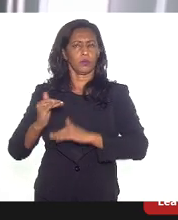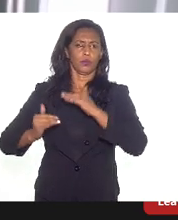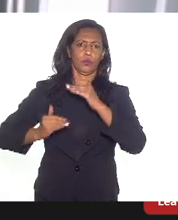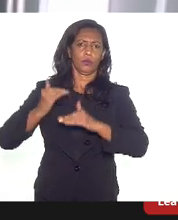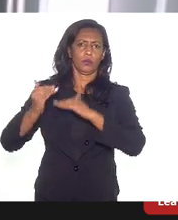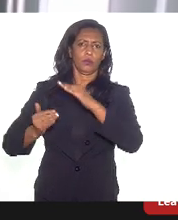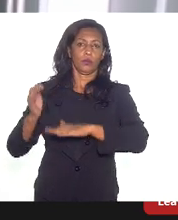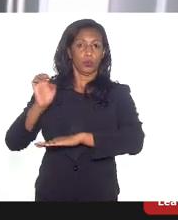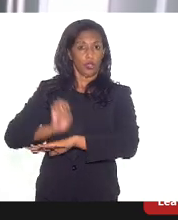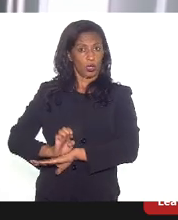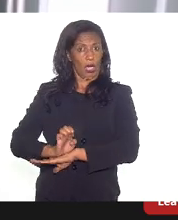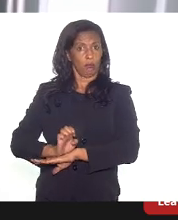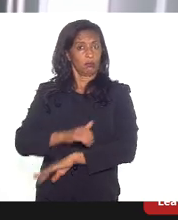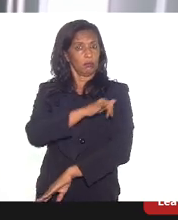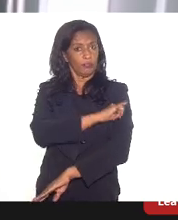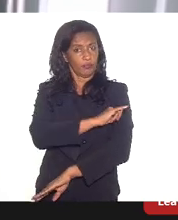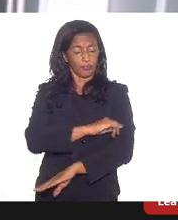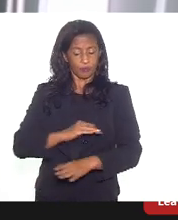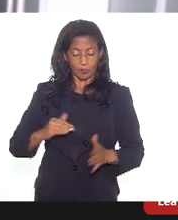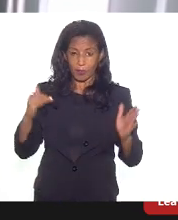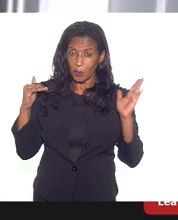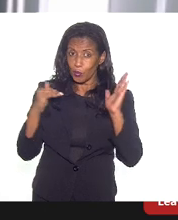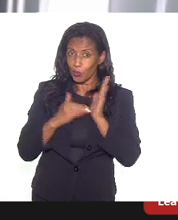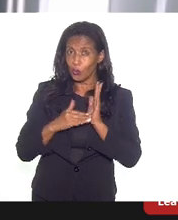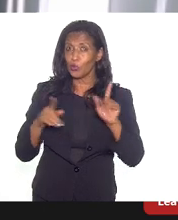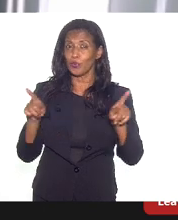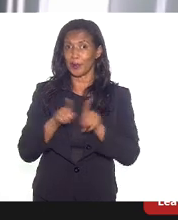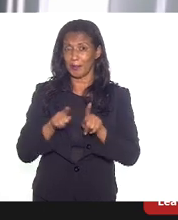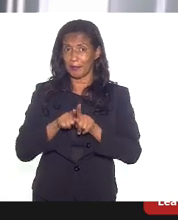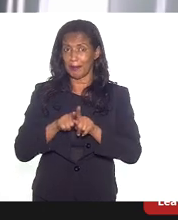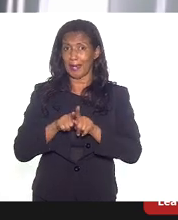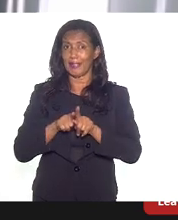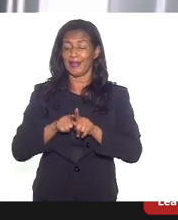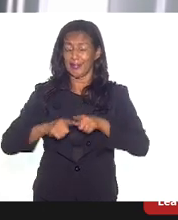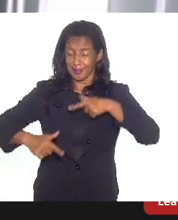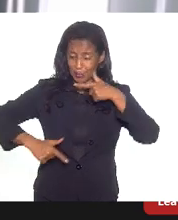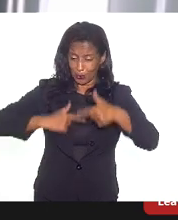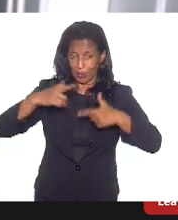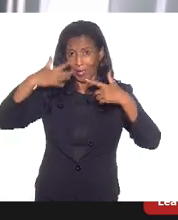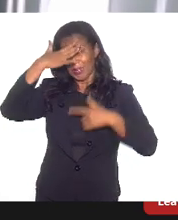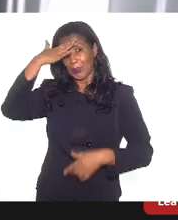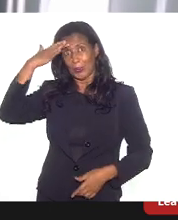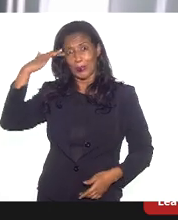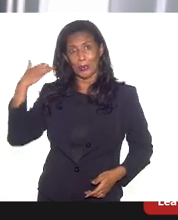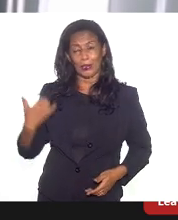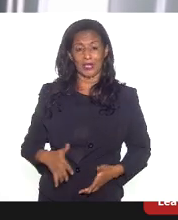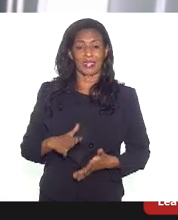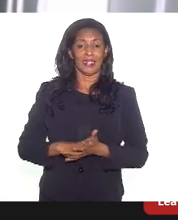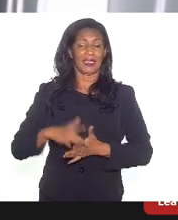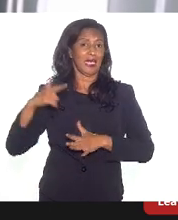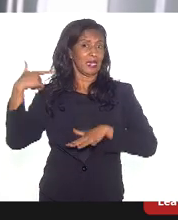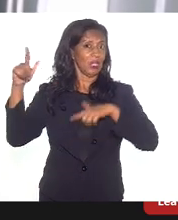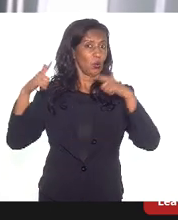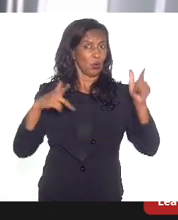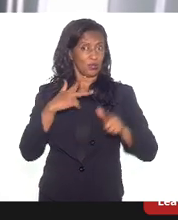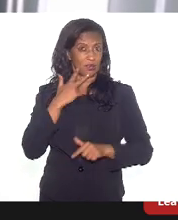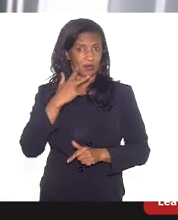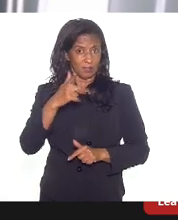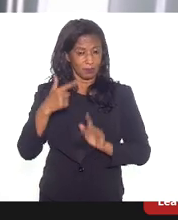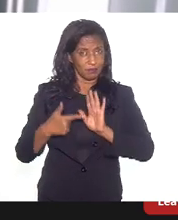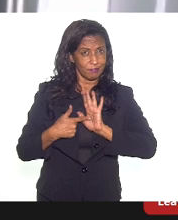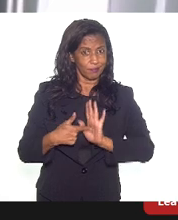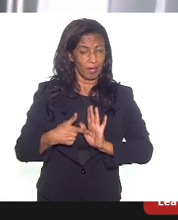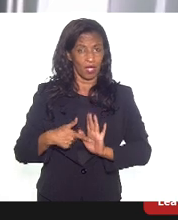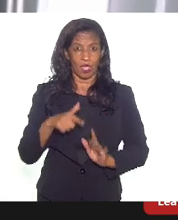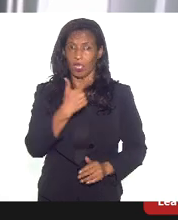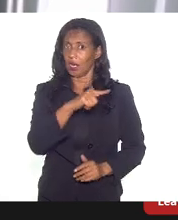do nosso Estado. E, por último, Mônica, é a nossa luta comum, que você fez questão de ressaltar, entre outras, mas que você ressaltou agora, que não